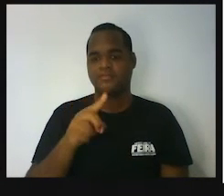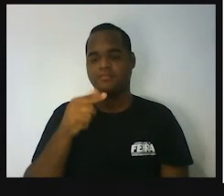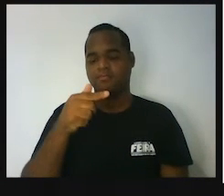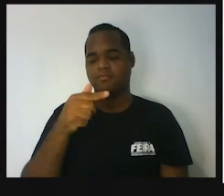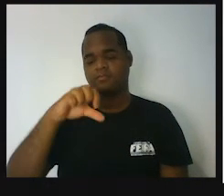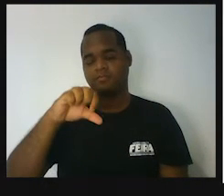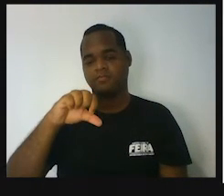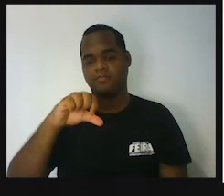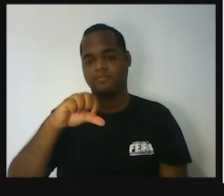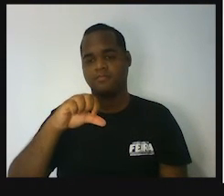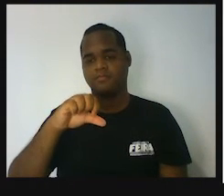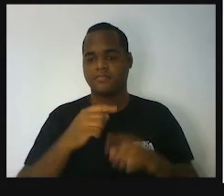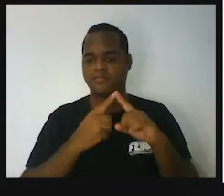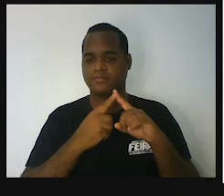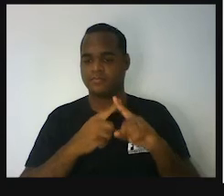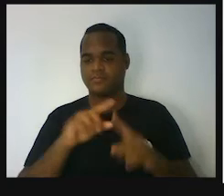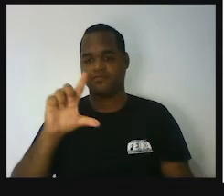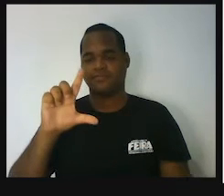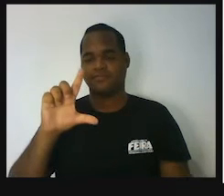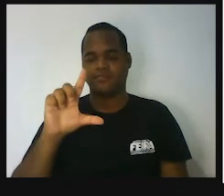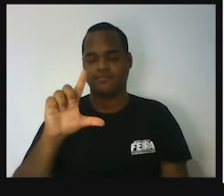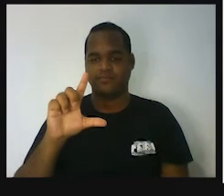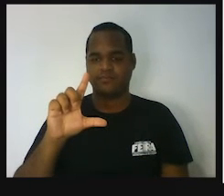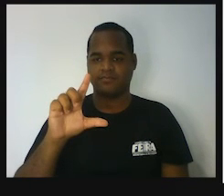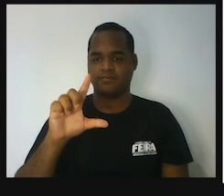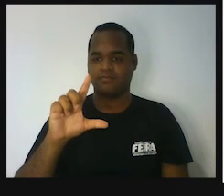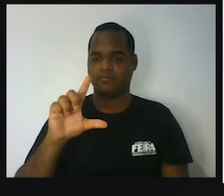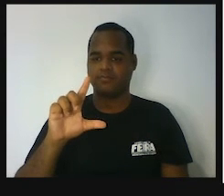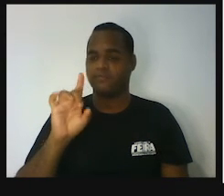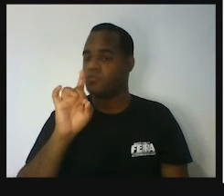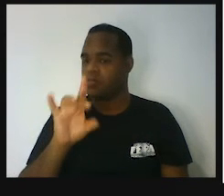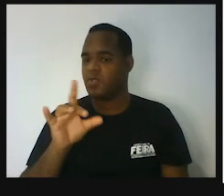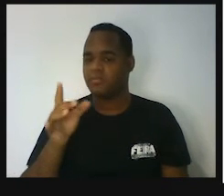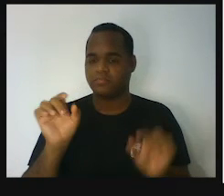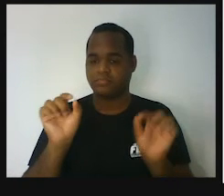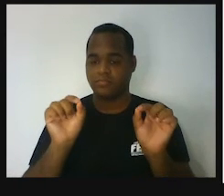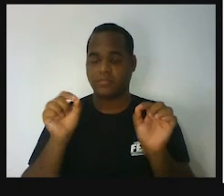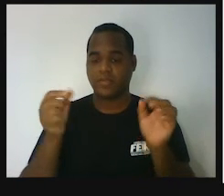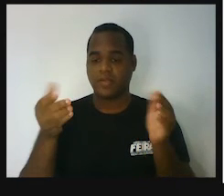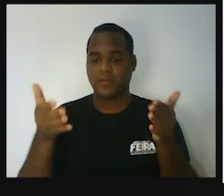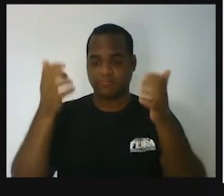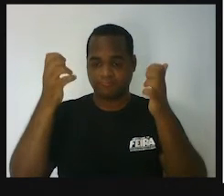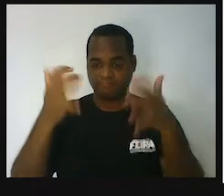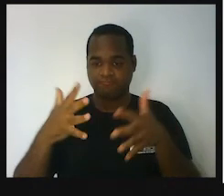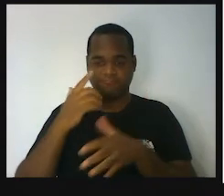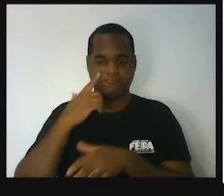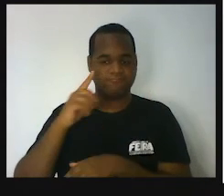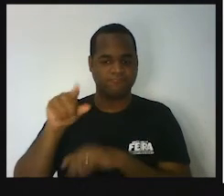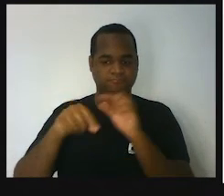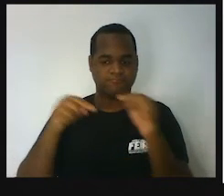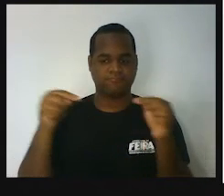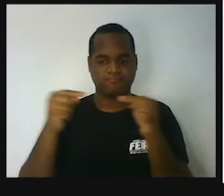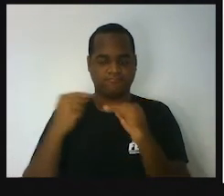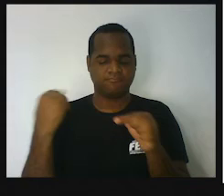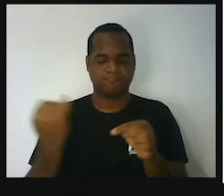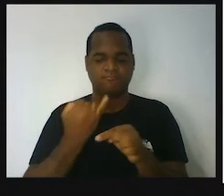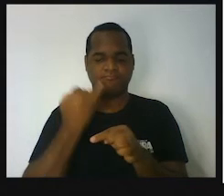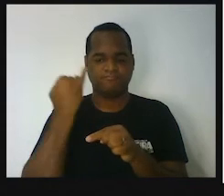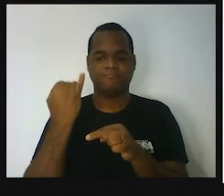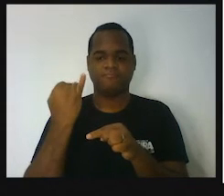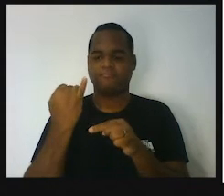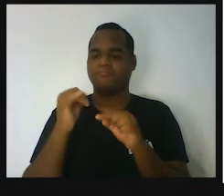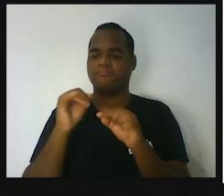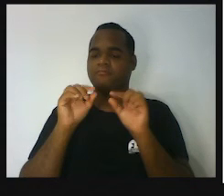vezes L. Só que agora vai ter um detalhezinho aqui, muito importante. Por quê?